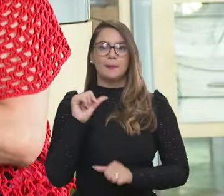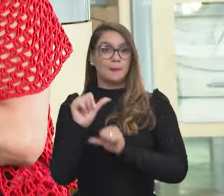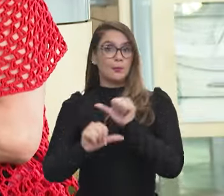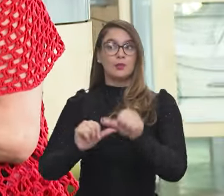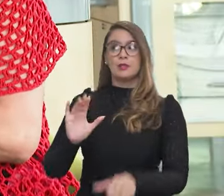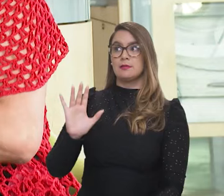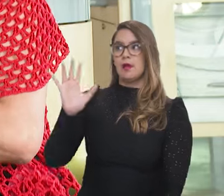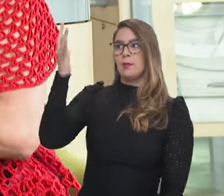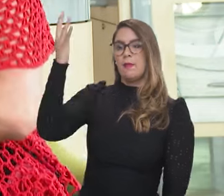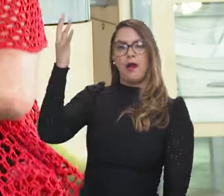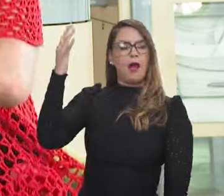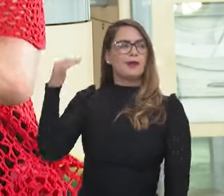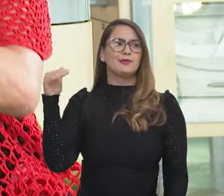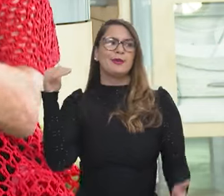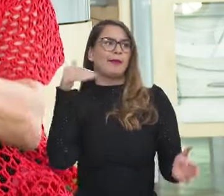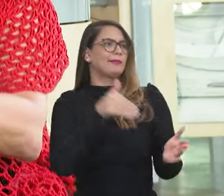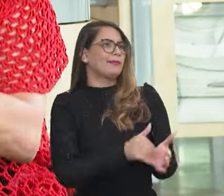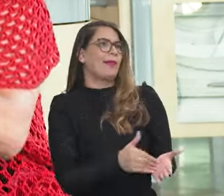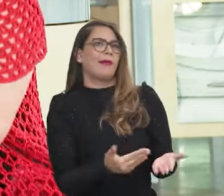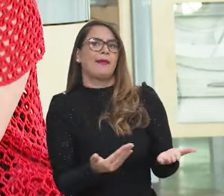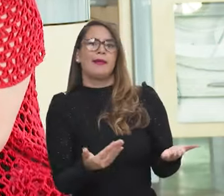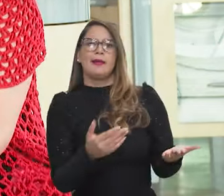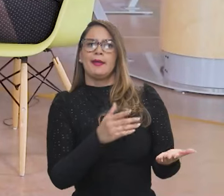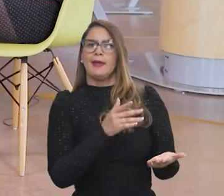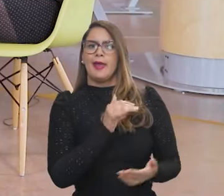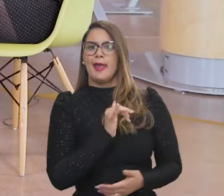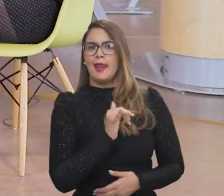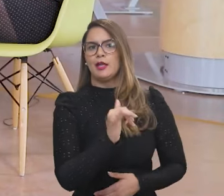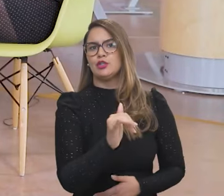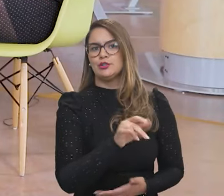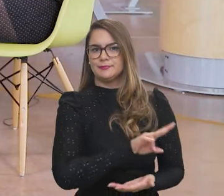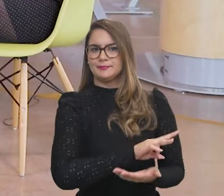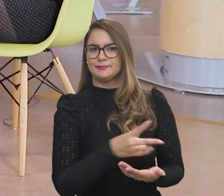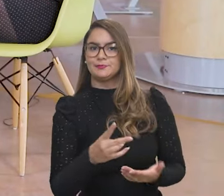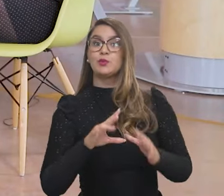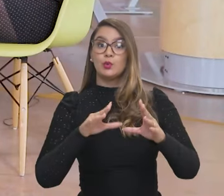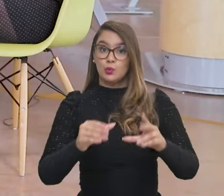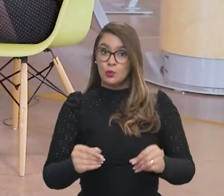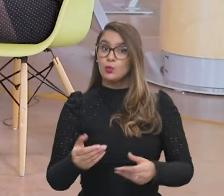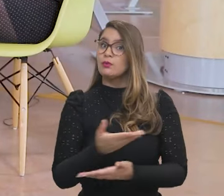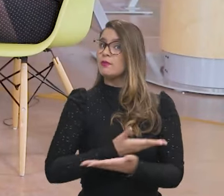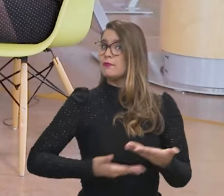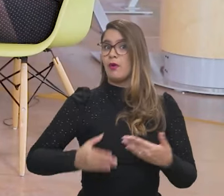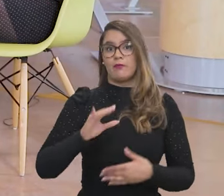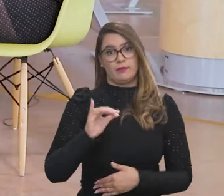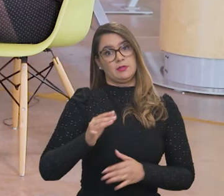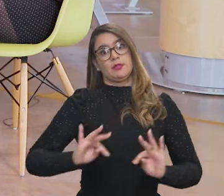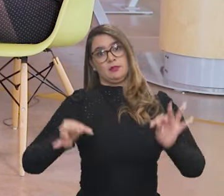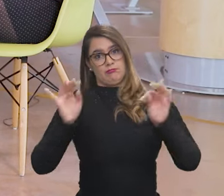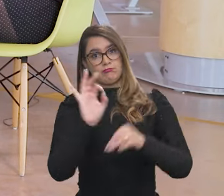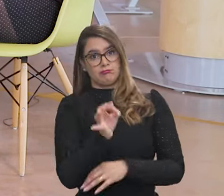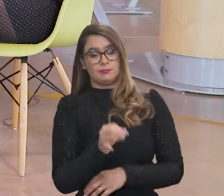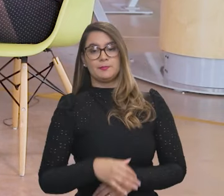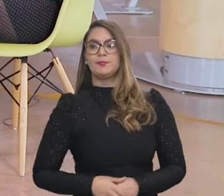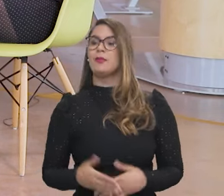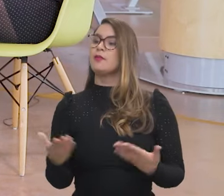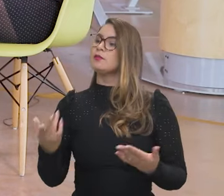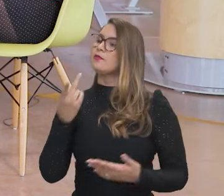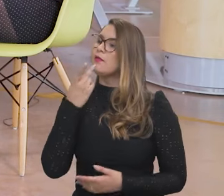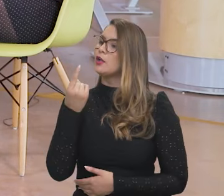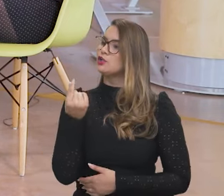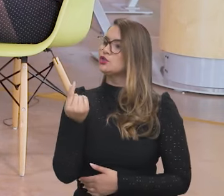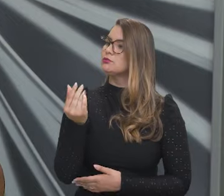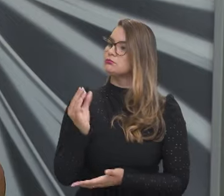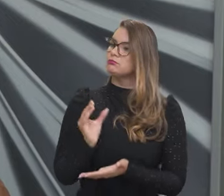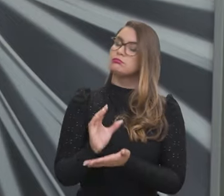mudança climática à transição energética. tudo envolve ciência e tecnologia, né? Exatamente. Agora a senhora tem falado bastante